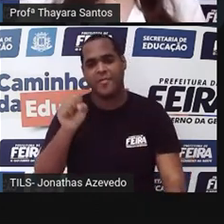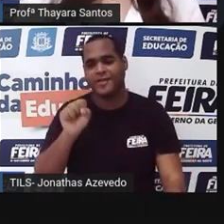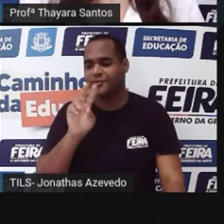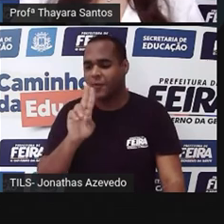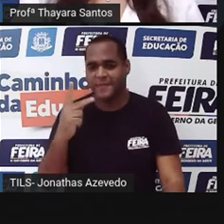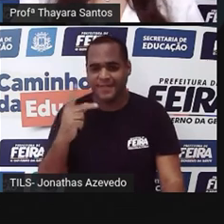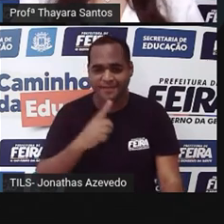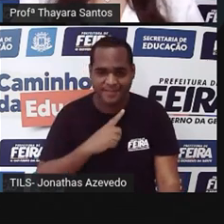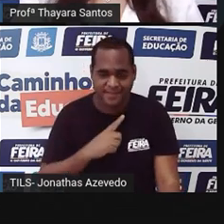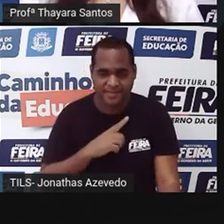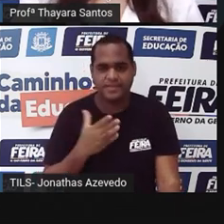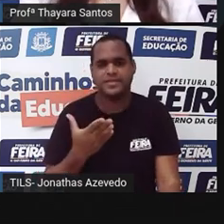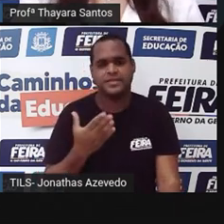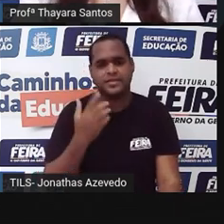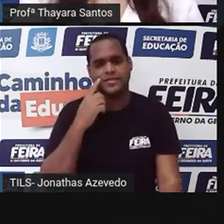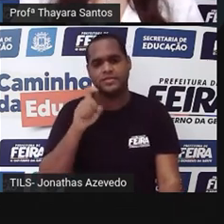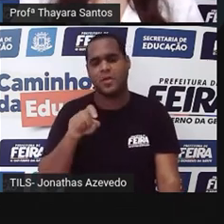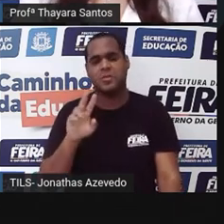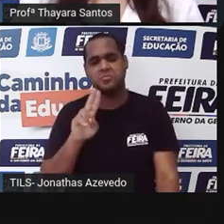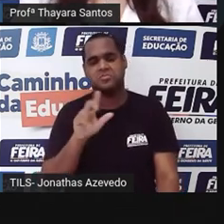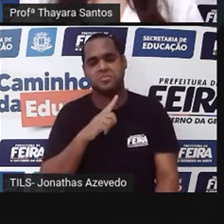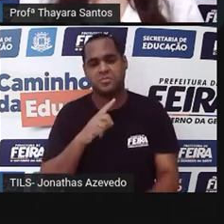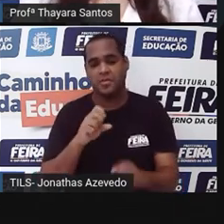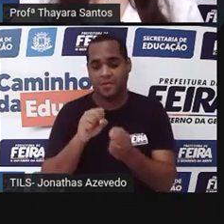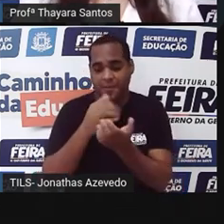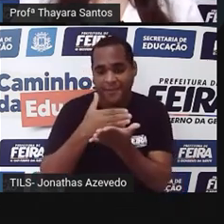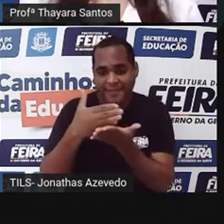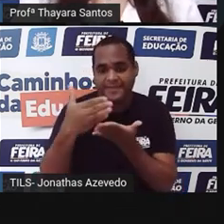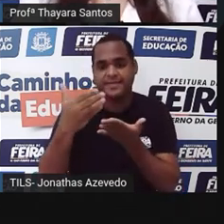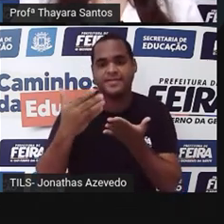vocês. Vou colocar o meu aqui. Vou clicar em começar.